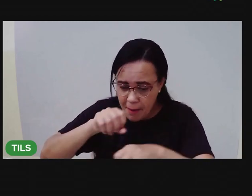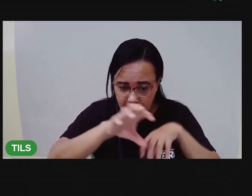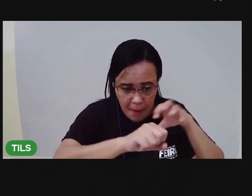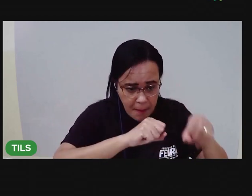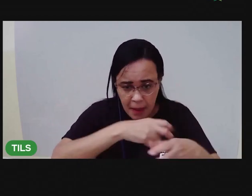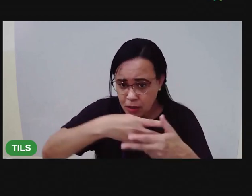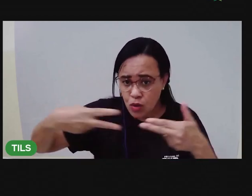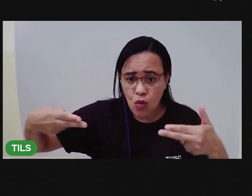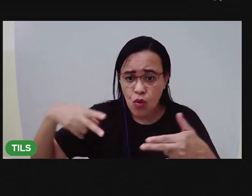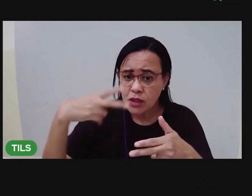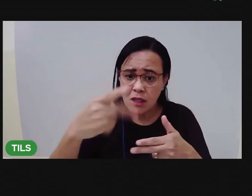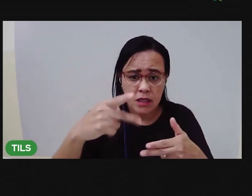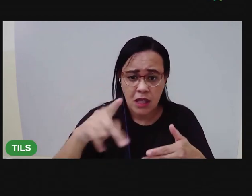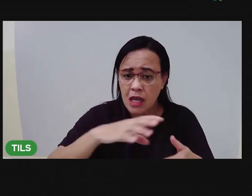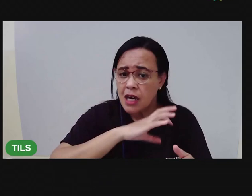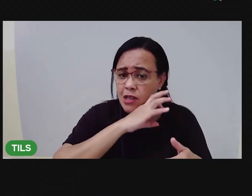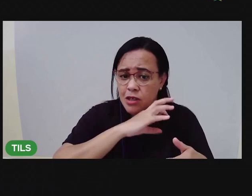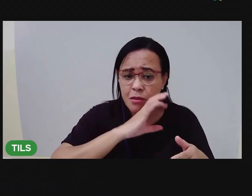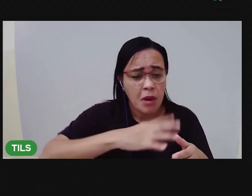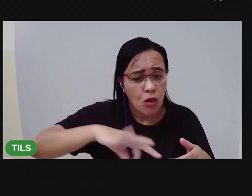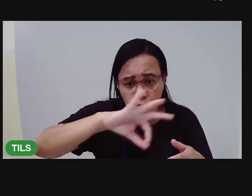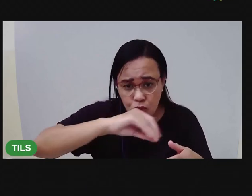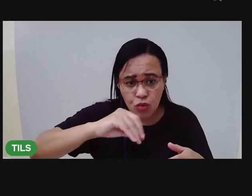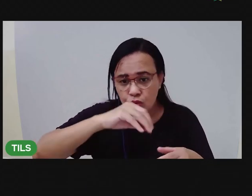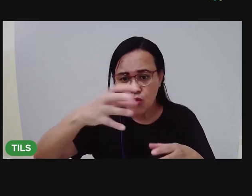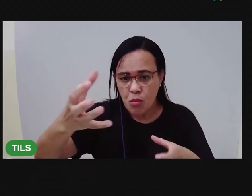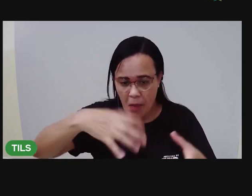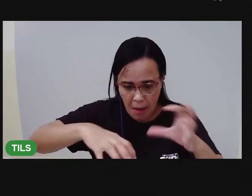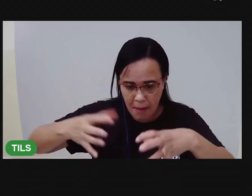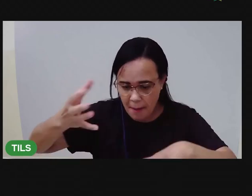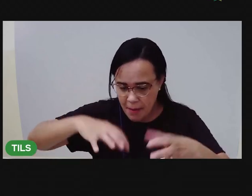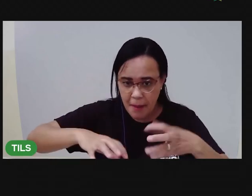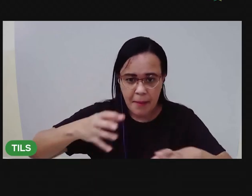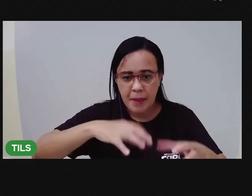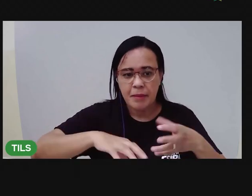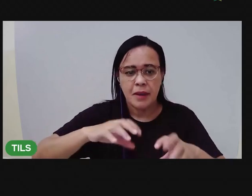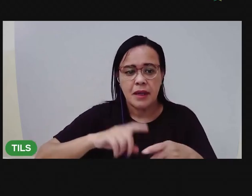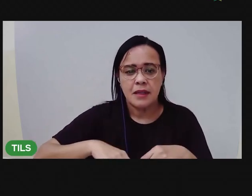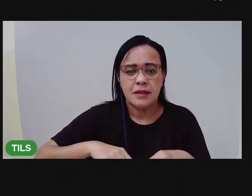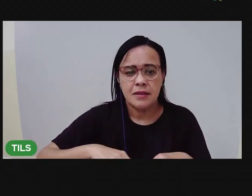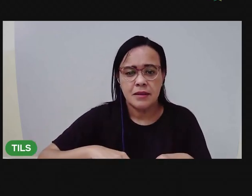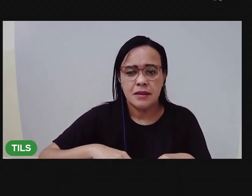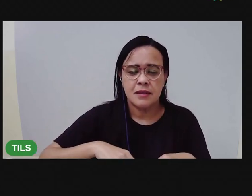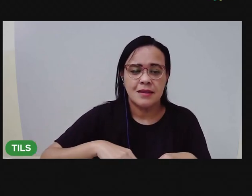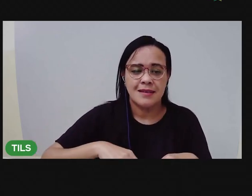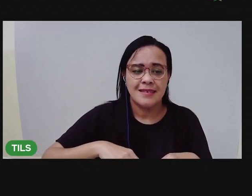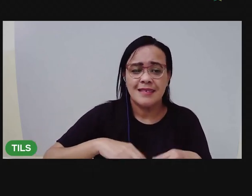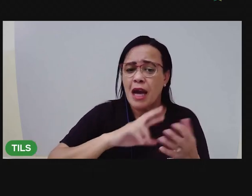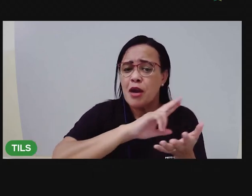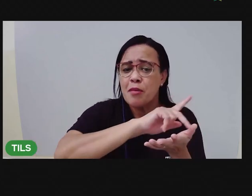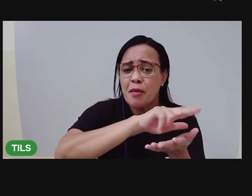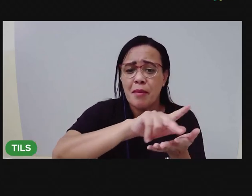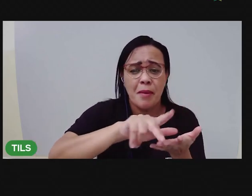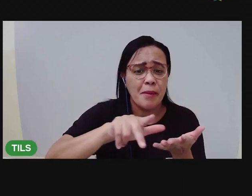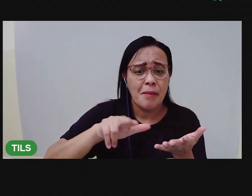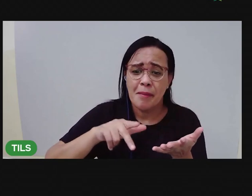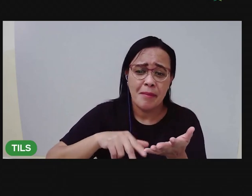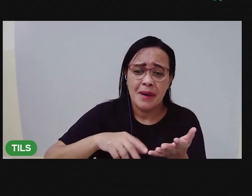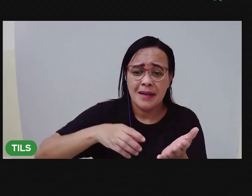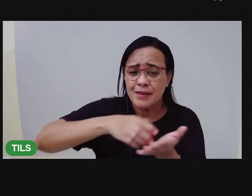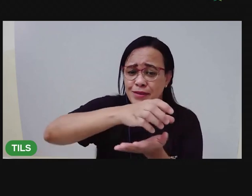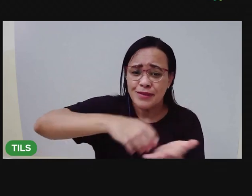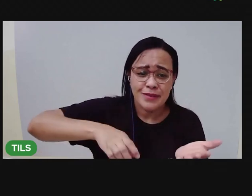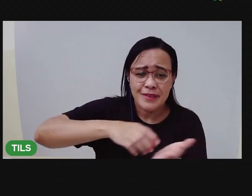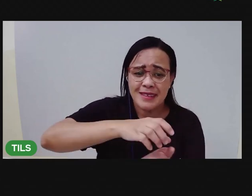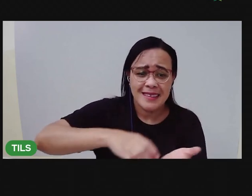barraca. Pegou os animais de estimação dele. E o Pimpão? E o meu carro de corrida? E o